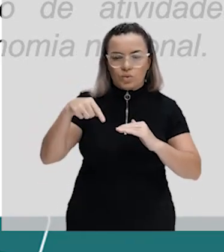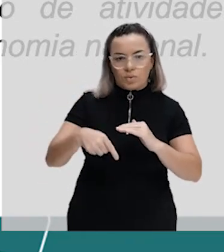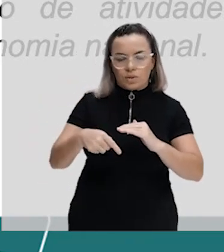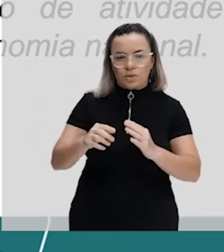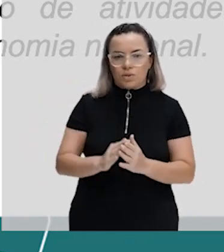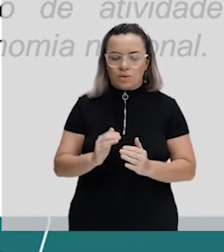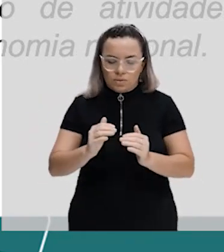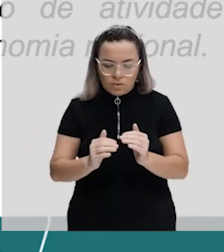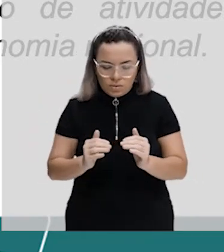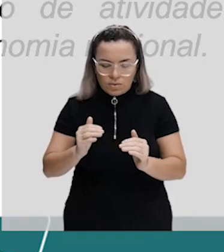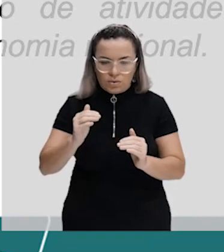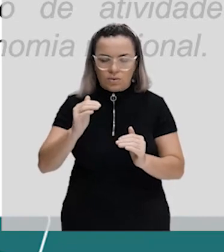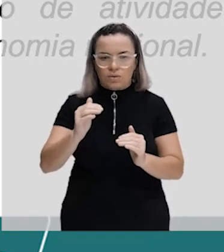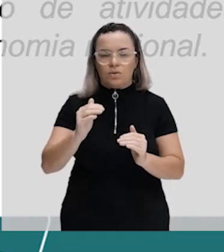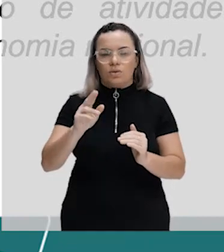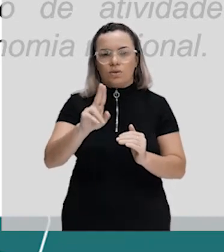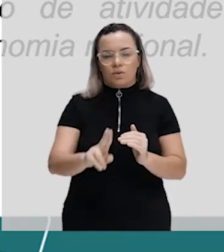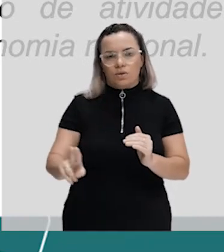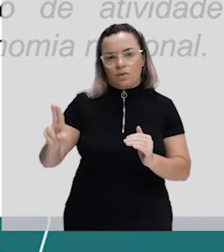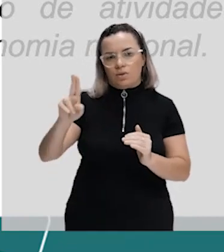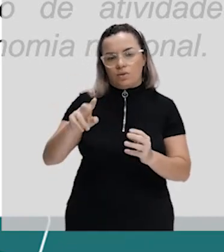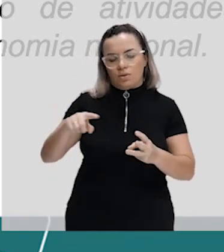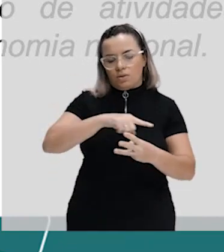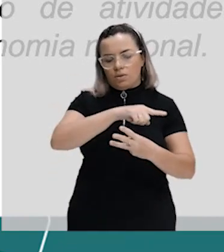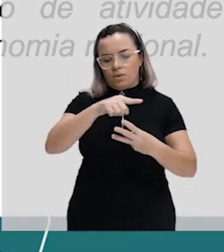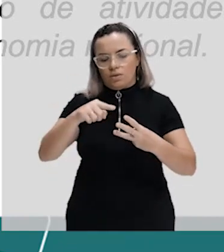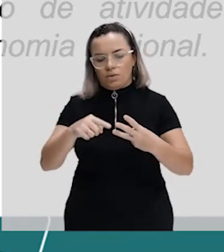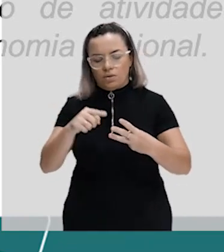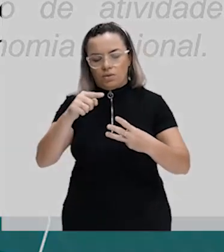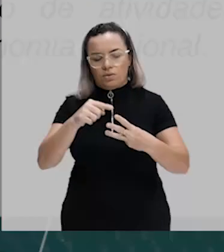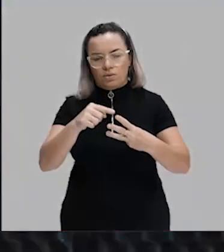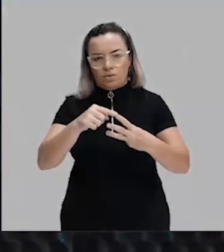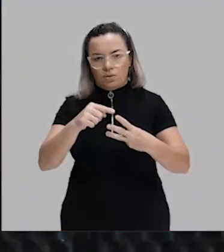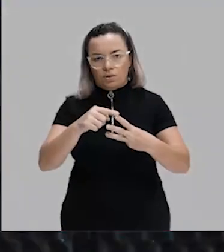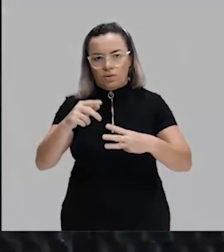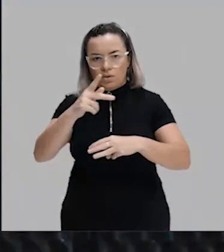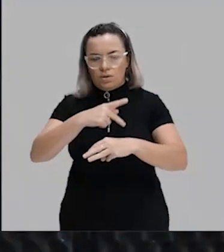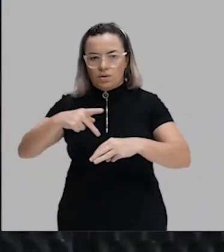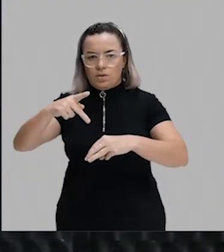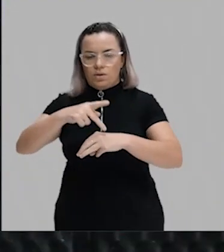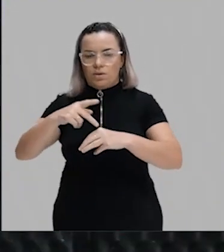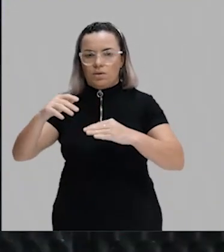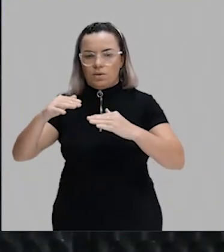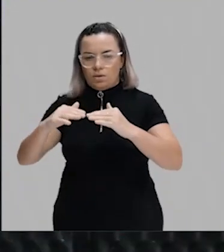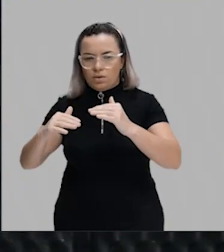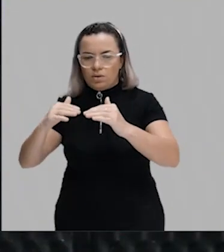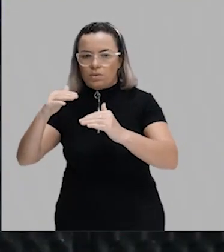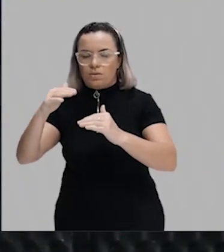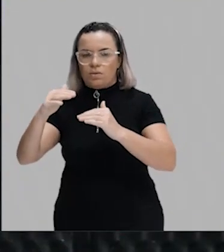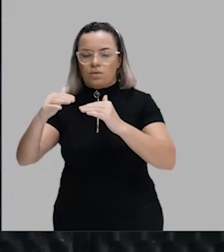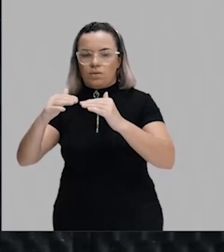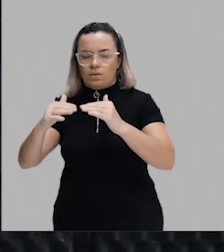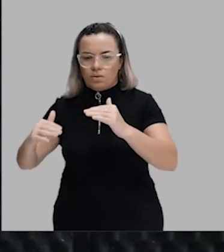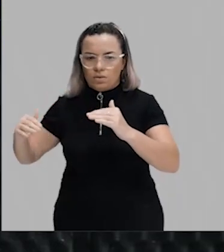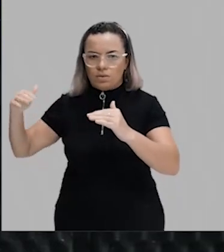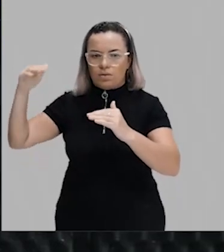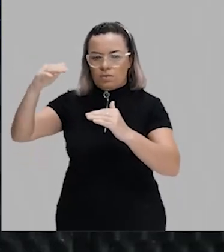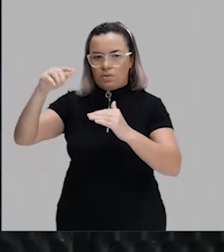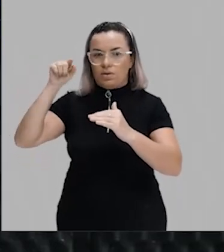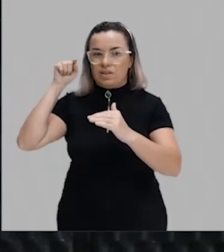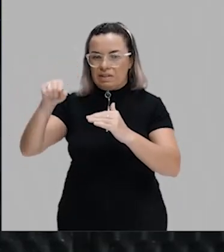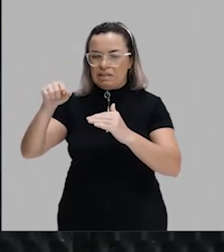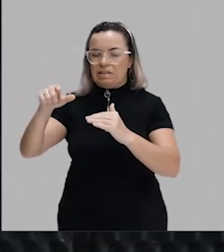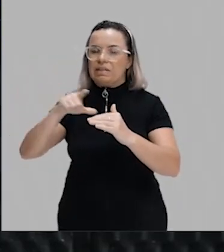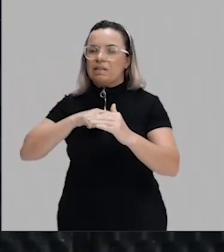desenvolvimento, galera, nós utilizamos hoje três critérios. Países desenvolvidos, que são aqueles países que possuem uma economia